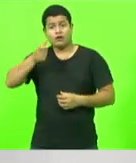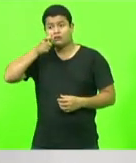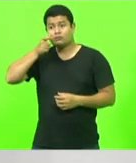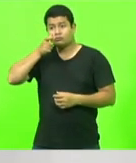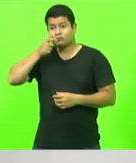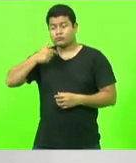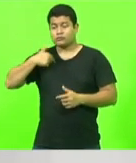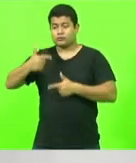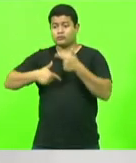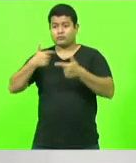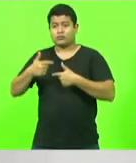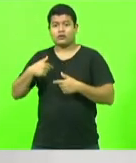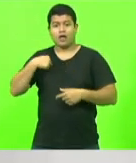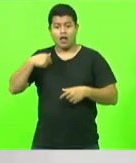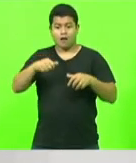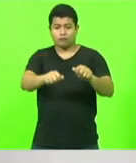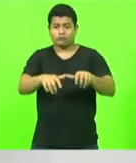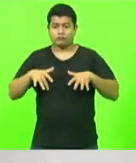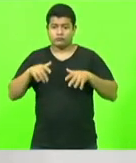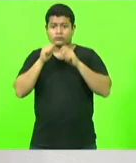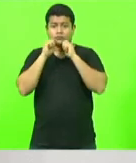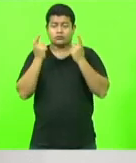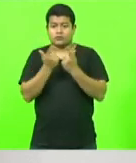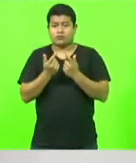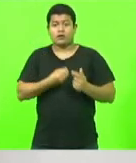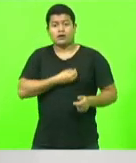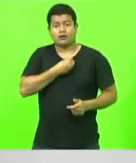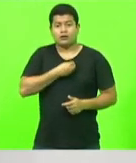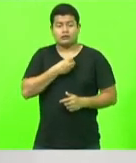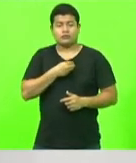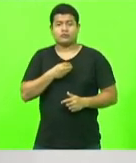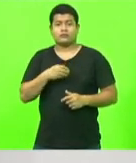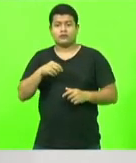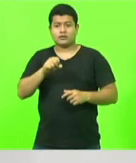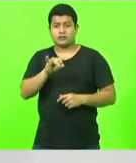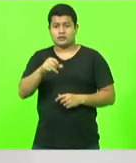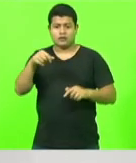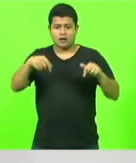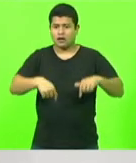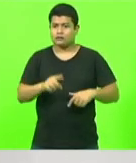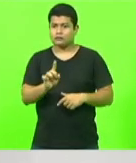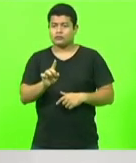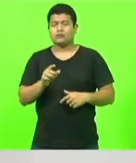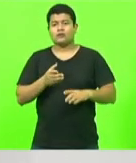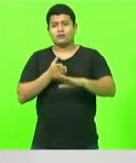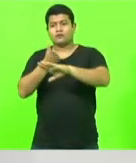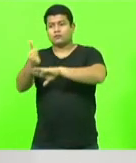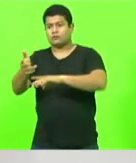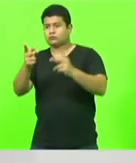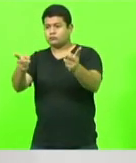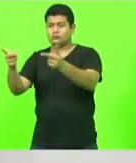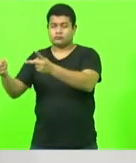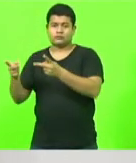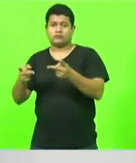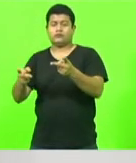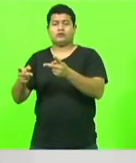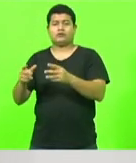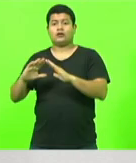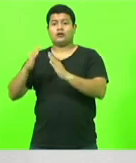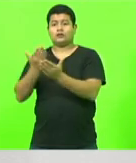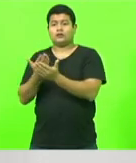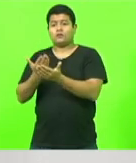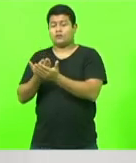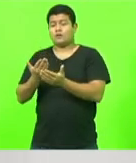não estou aqui em sessão, normalmente estou nos municípios e uma das nossas prioridades é a visita às escolas.